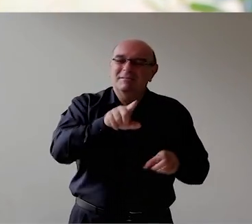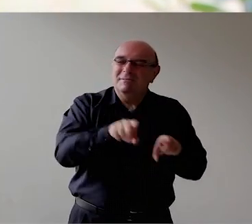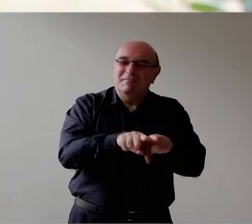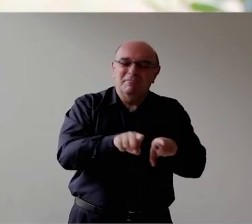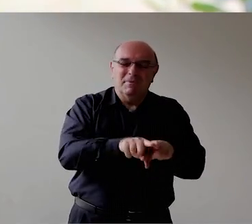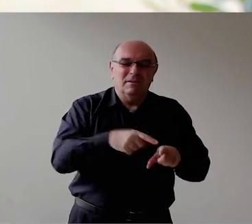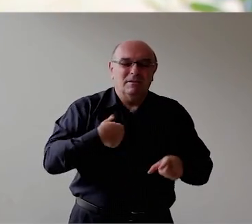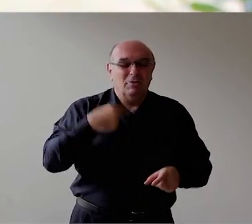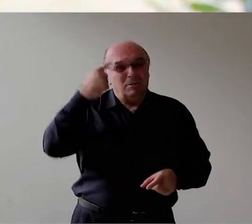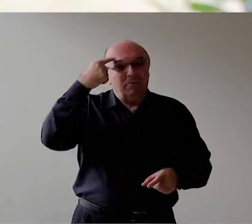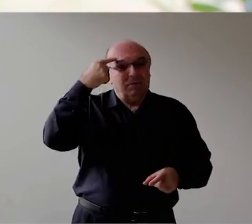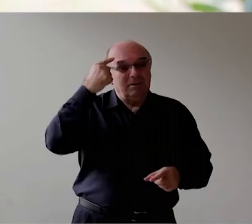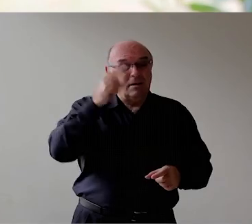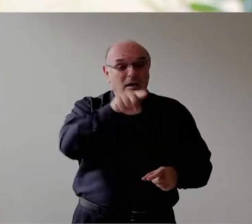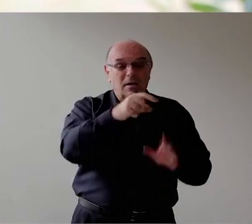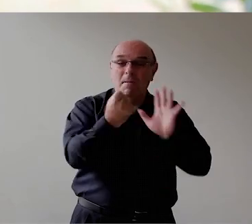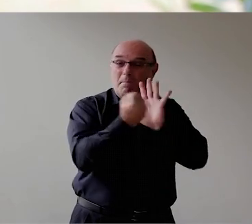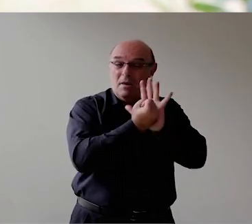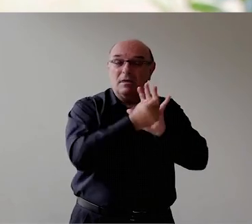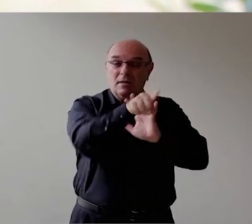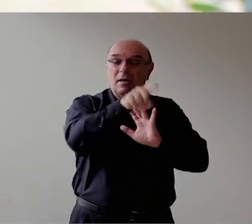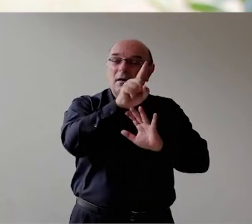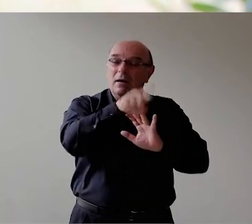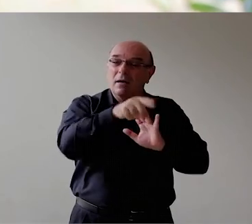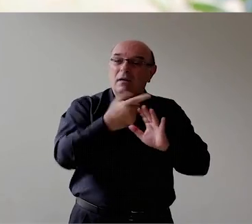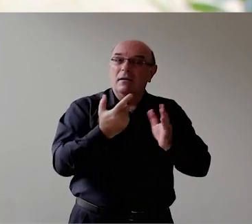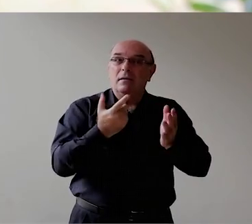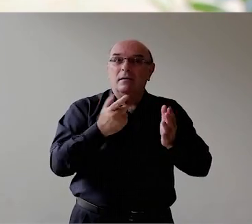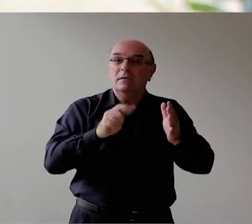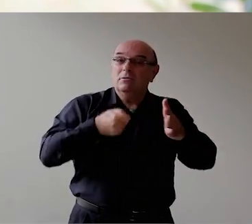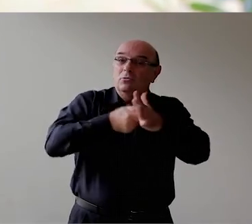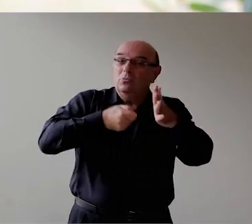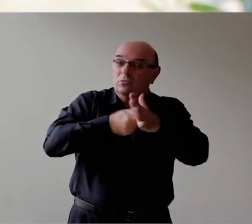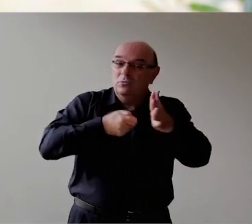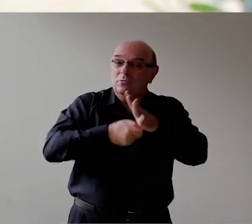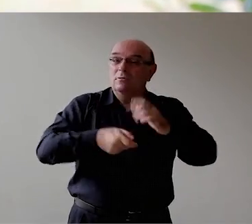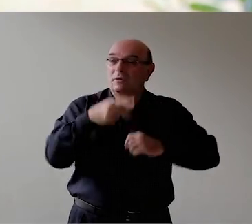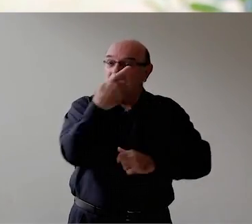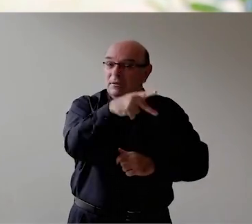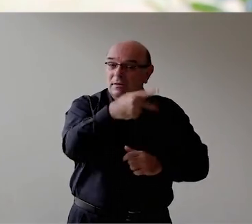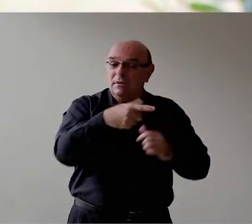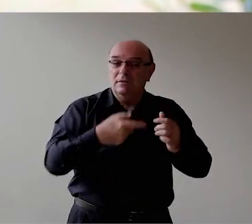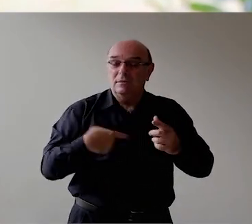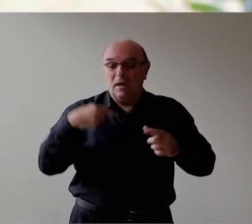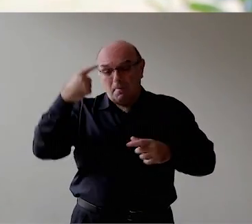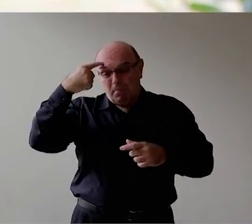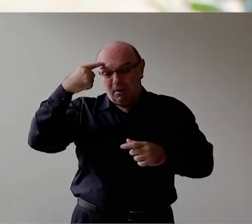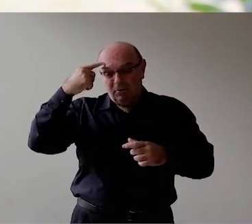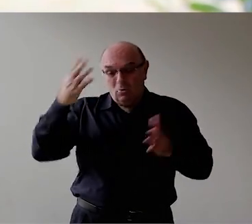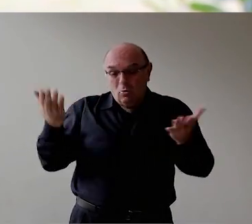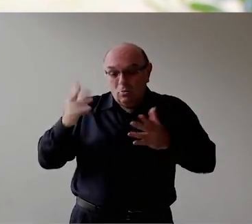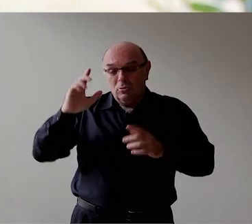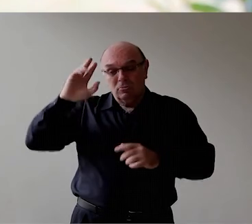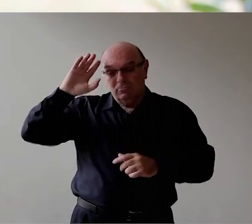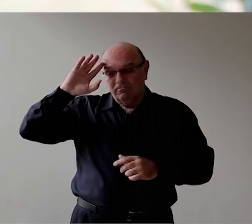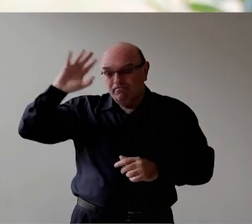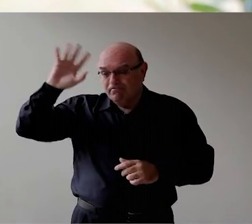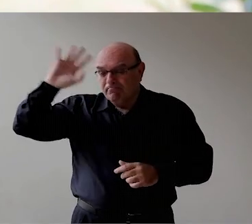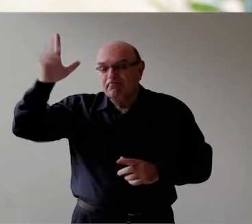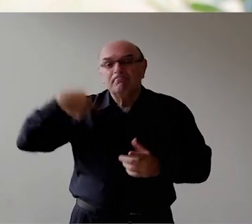dizer assim Que a gente tem que estar E essas lembranças Estar sempre à tona Para poder Hoje em época A gente lutar Tem mais um